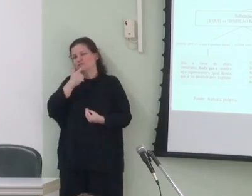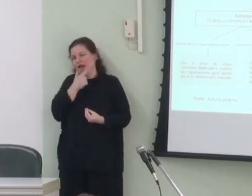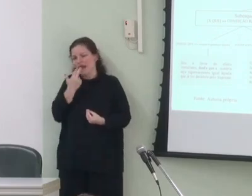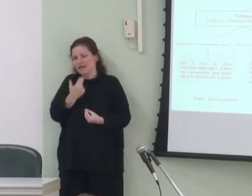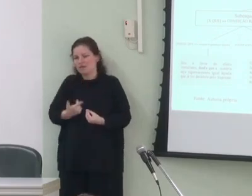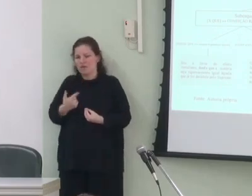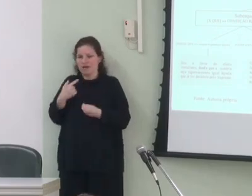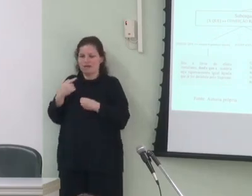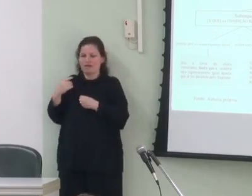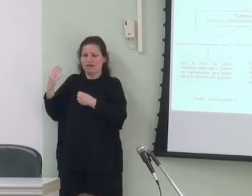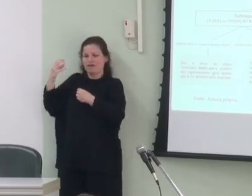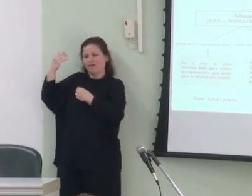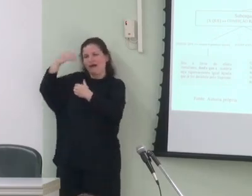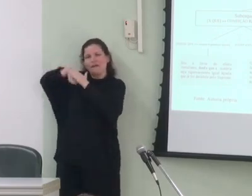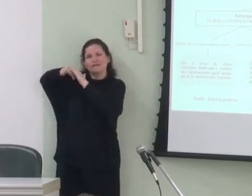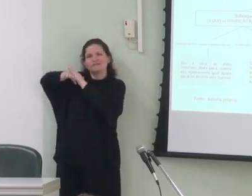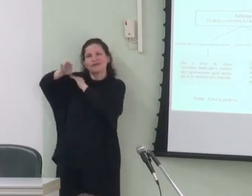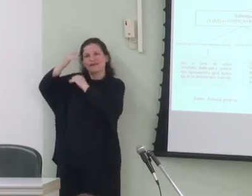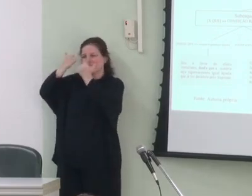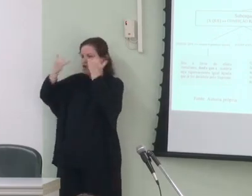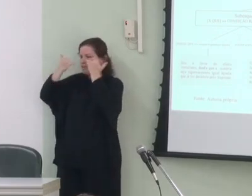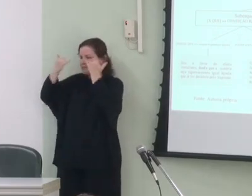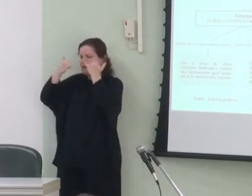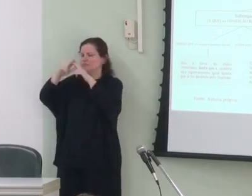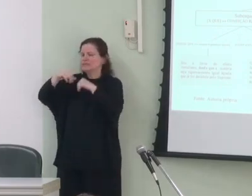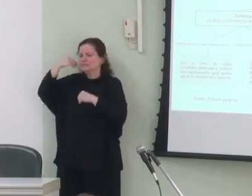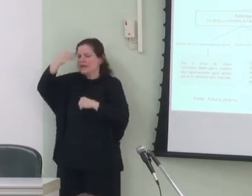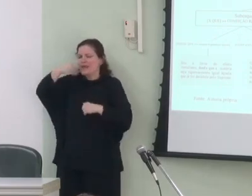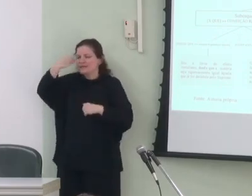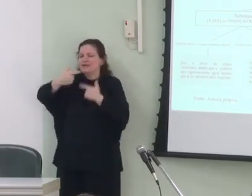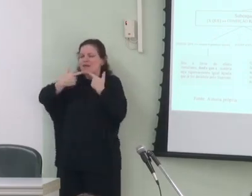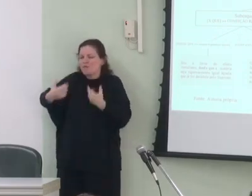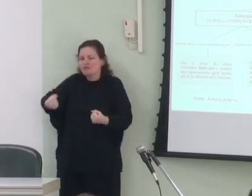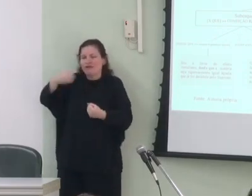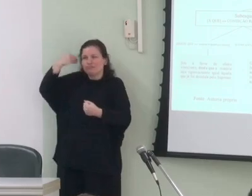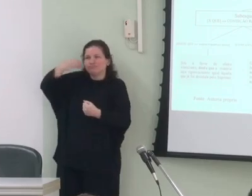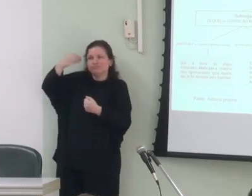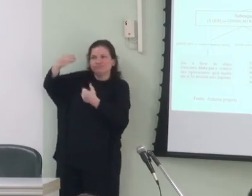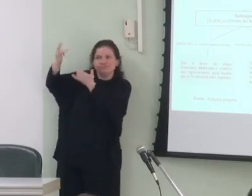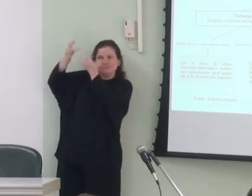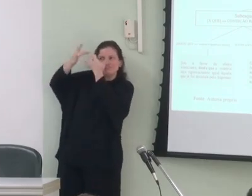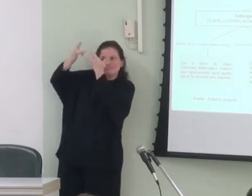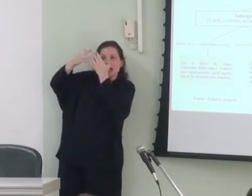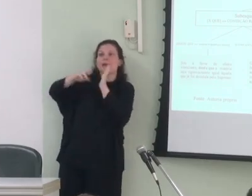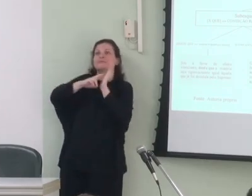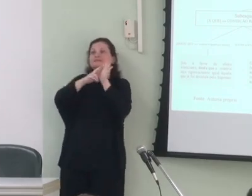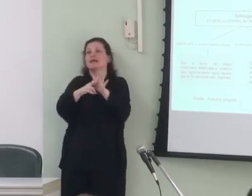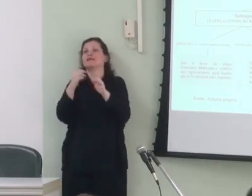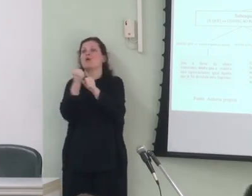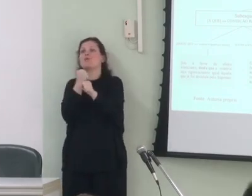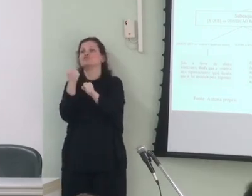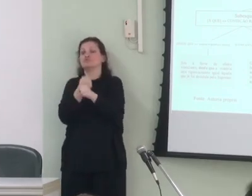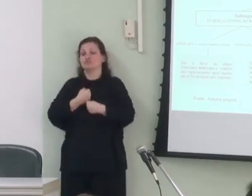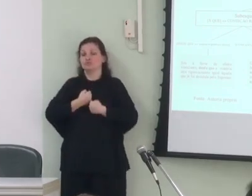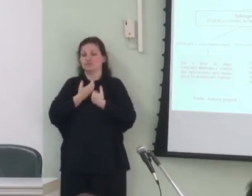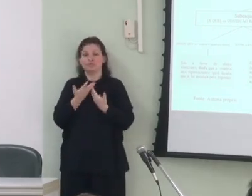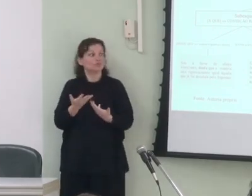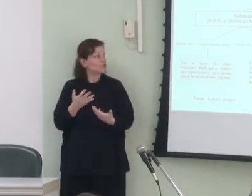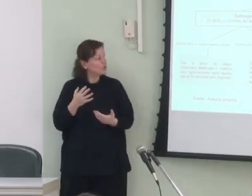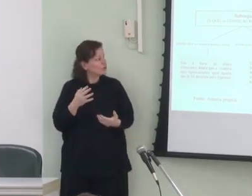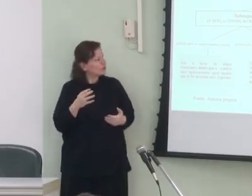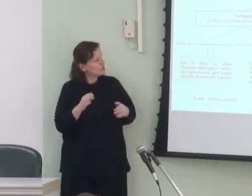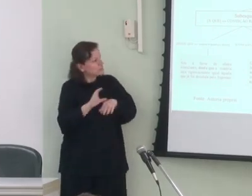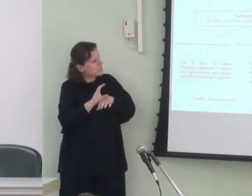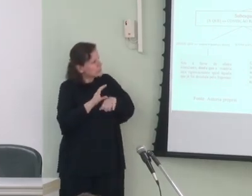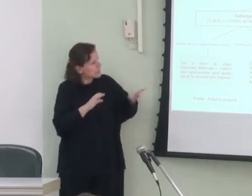informações generalizadas a partir da experiência linguística aqui representada pelos construtos nos boxes cinza